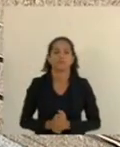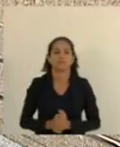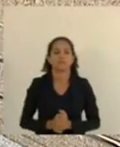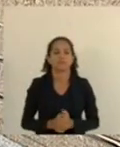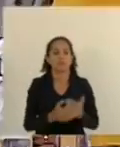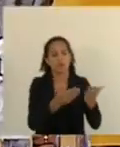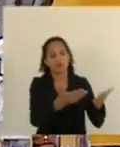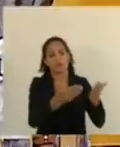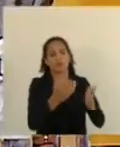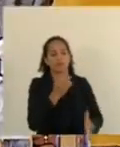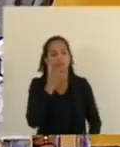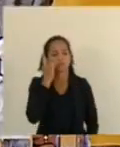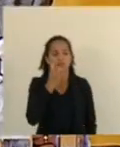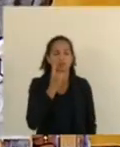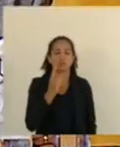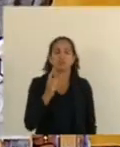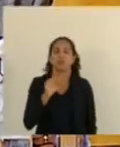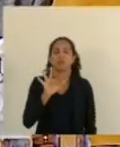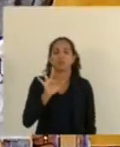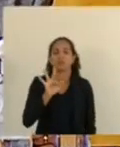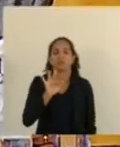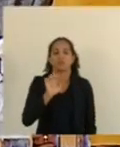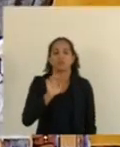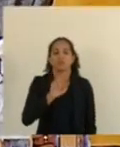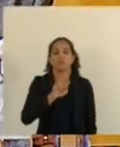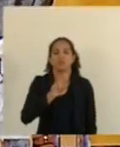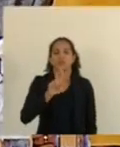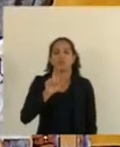deputado com a palavra o deputado Teodorico Ferraço